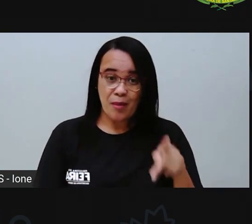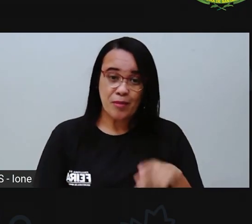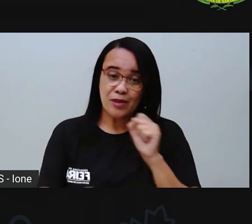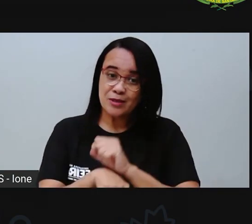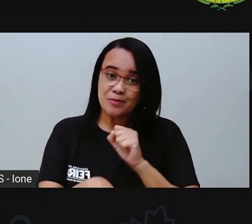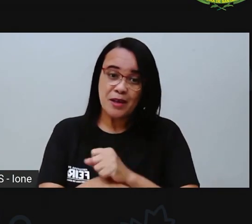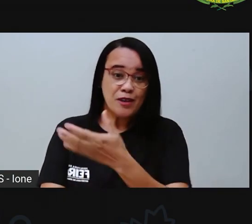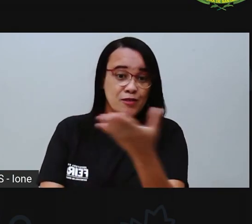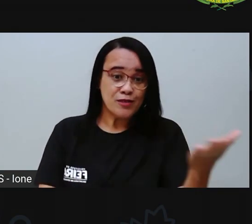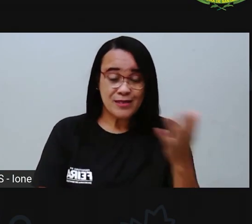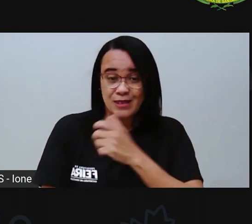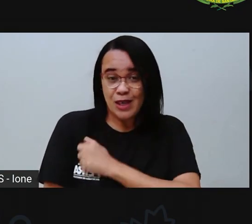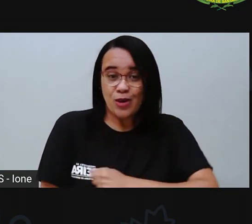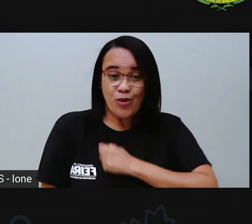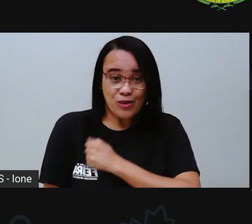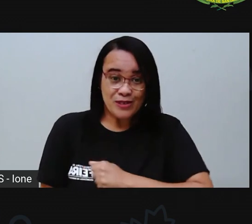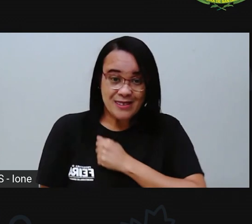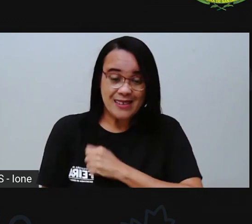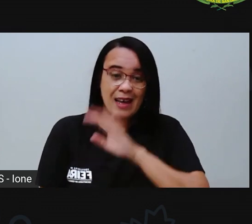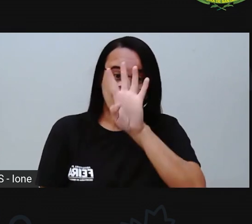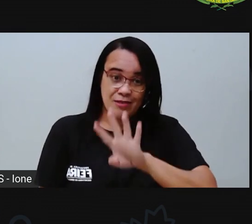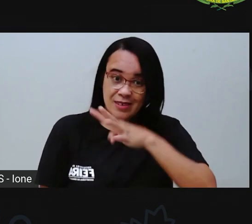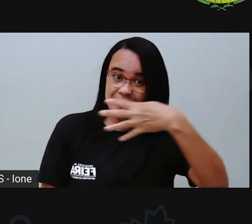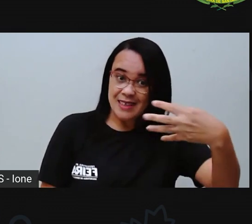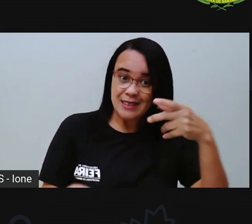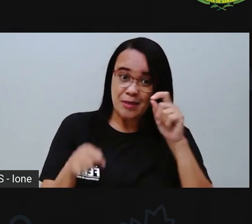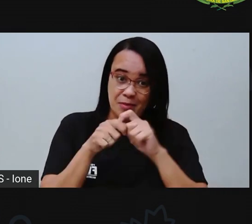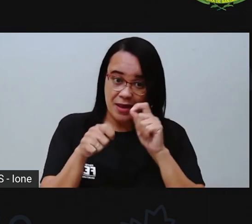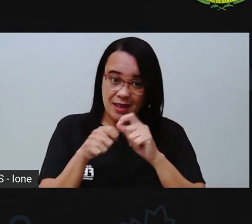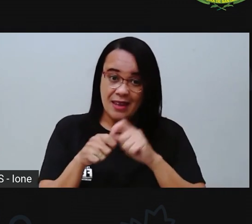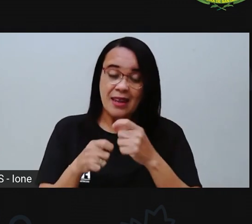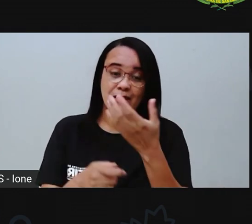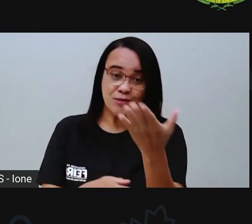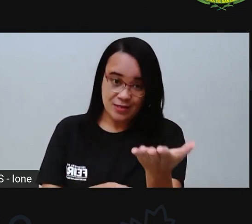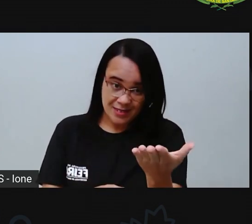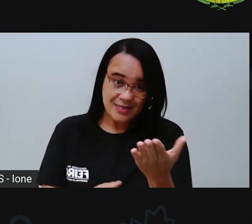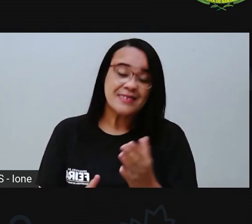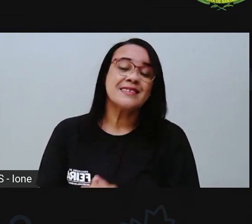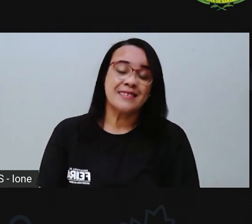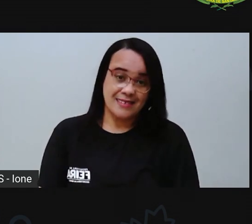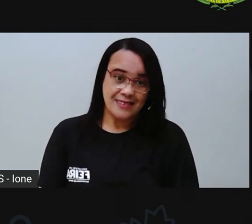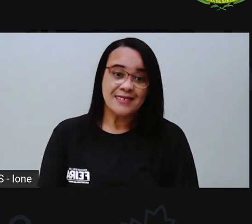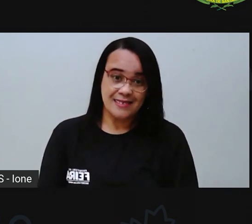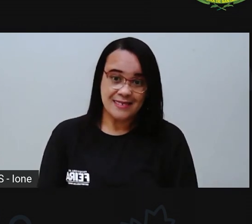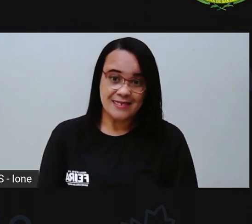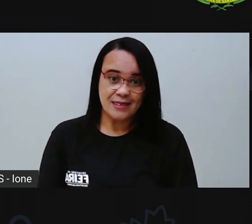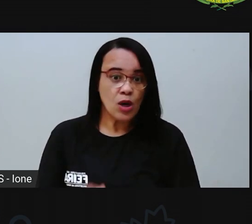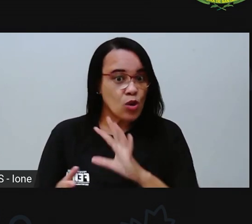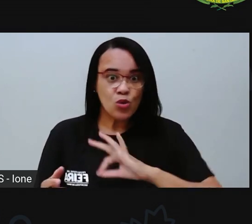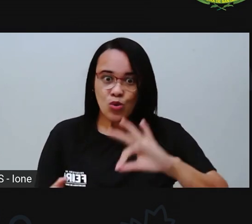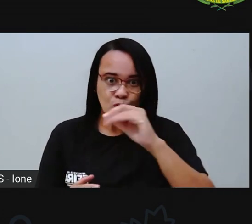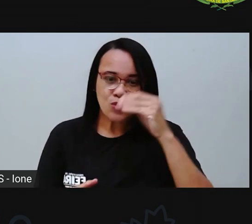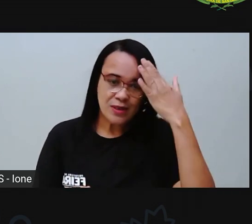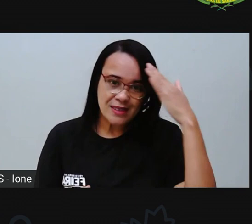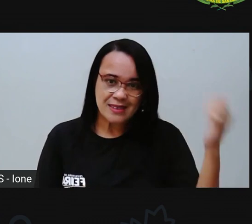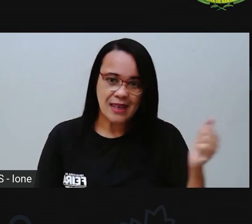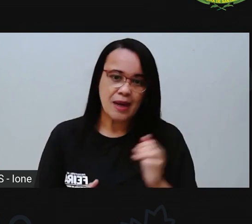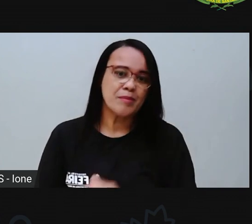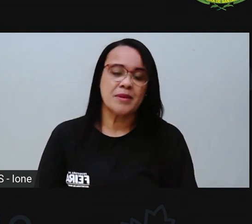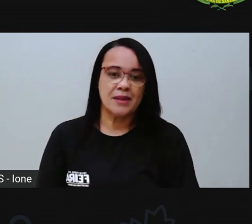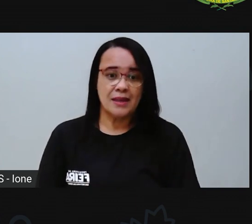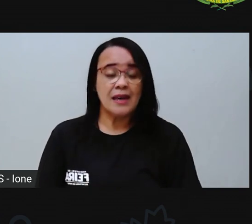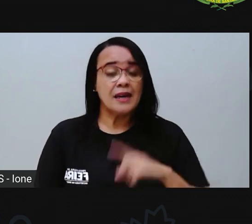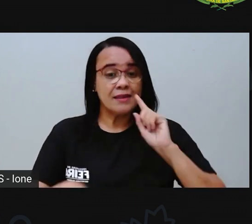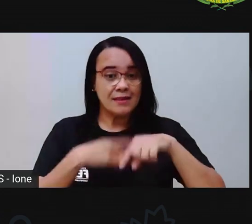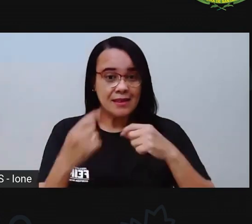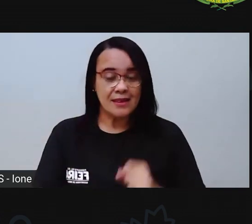essa aula. Construam aí o quadro da rotina de vocês com tudo que vocês têm, que vocês fazem ao longo da semana, tá certo? E compartilhem